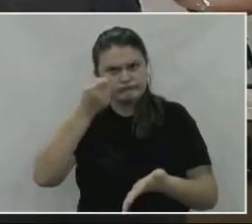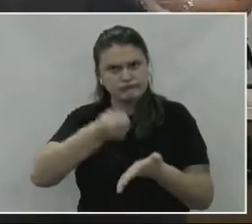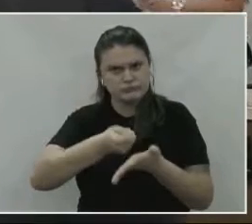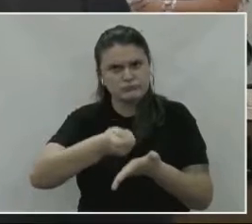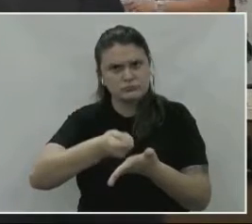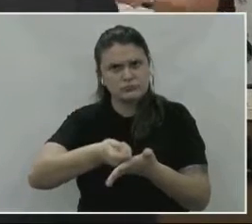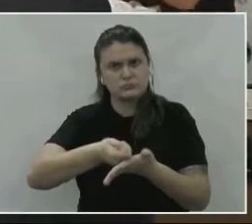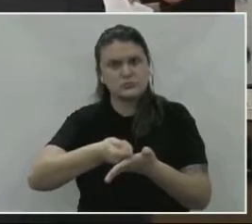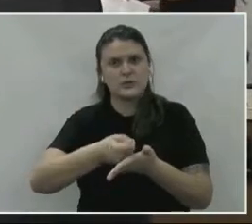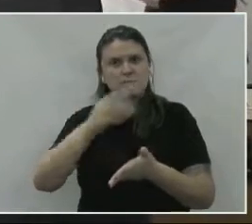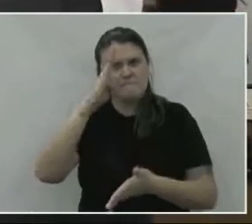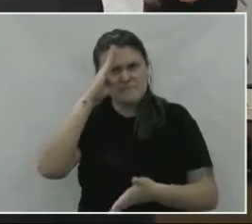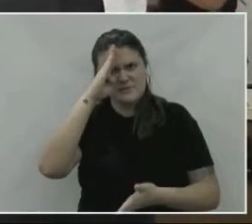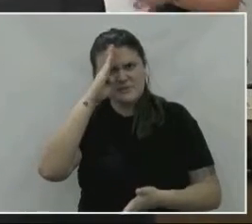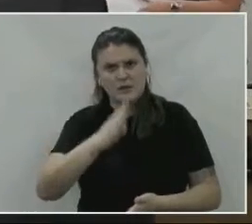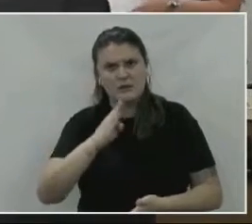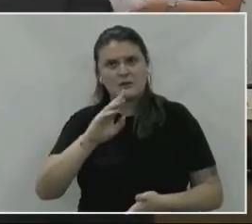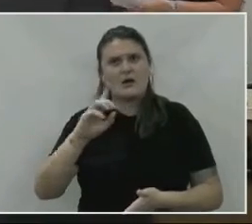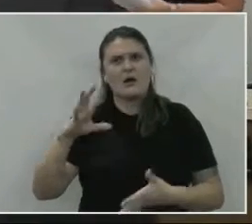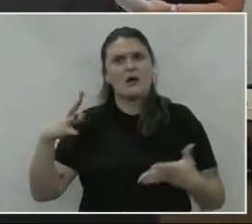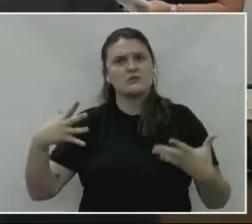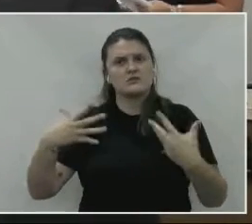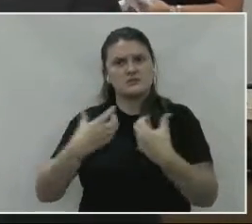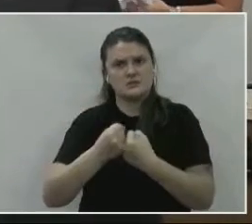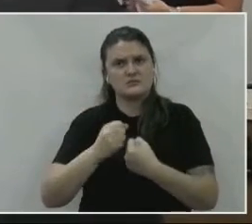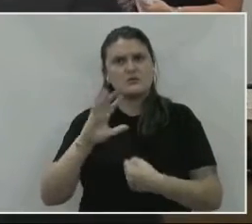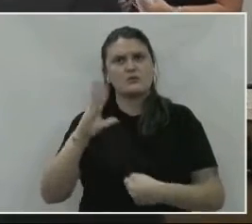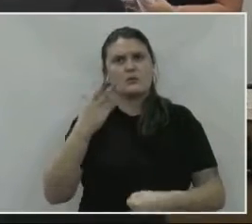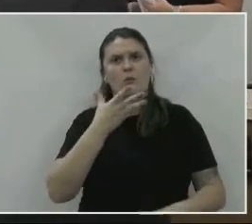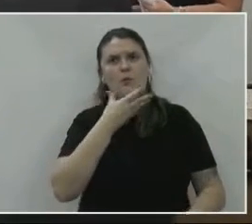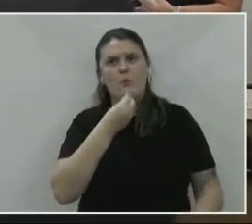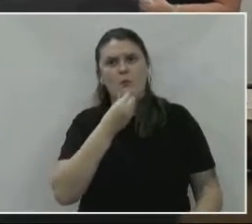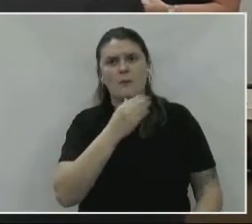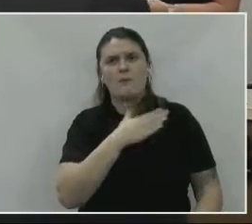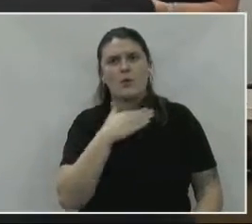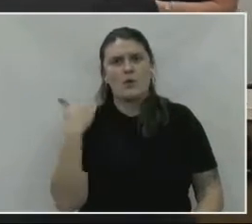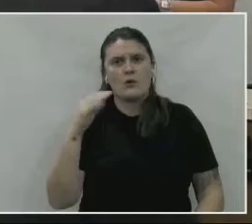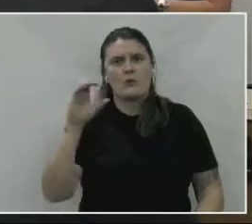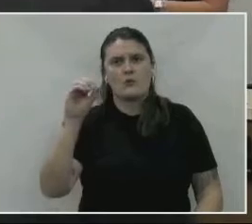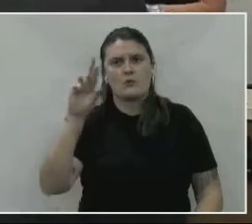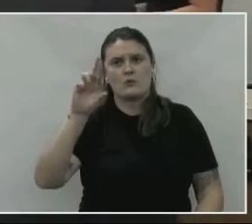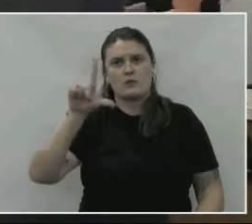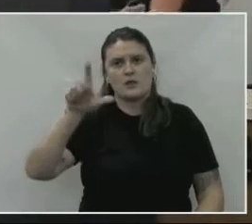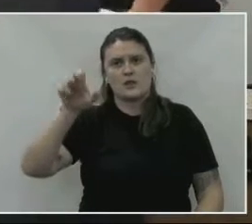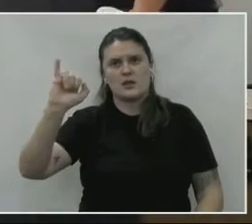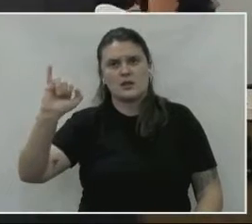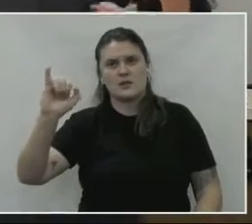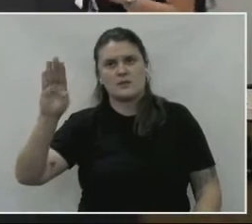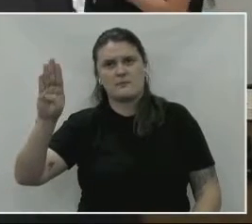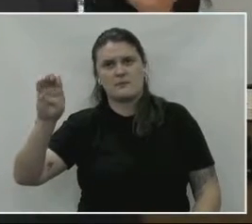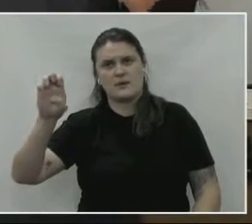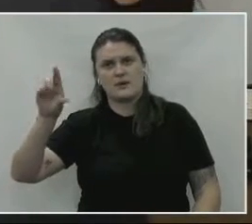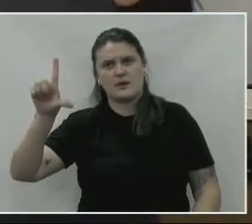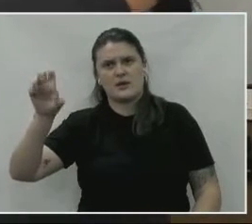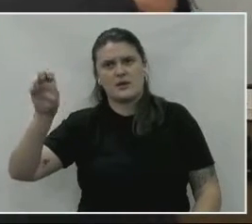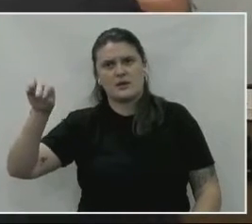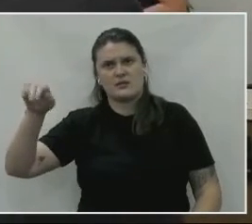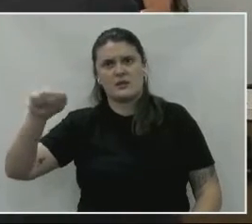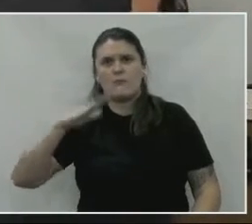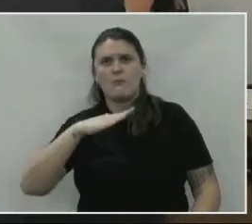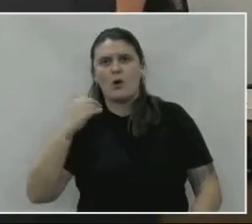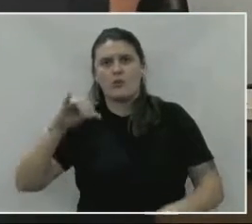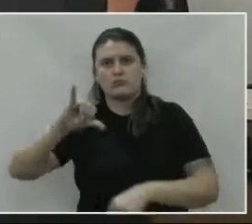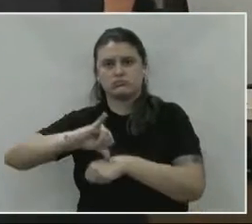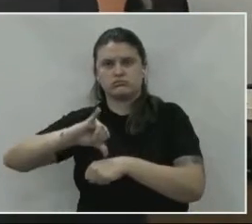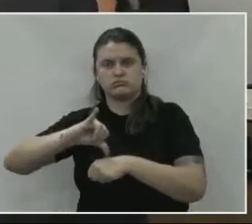enérgica, né, principalmente depois que teve o caso, né, da morte do Orley Belena, em 2009, né, que em pleno centro do